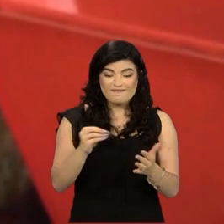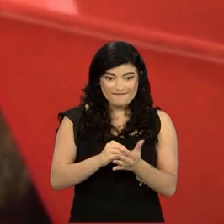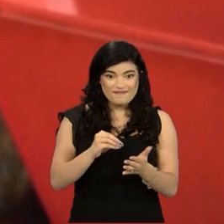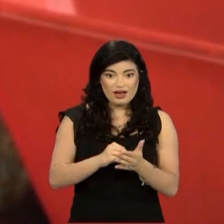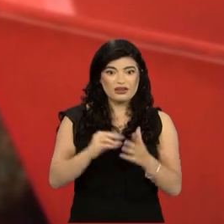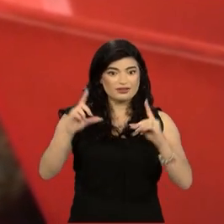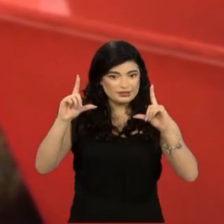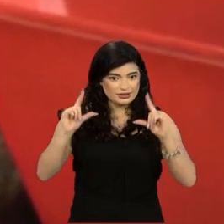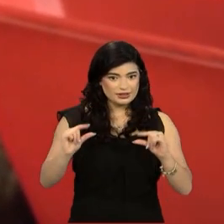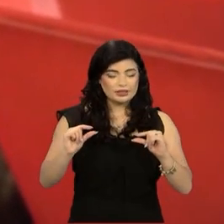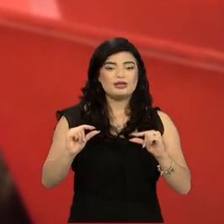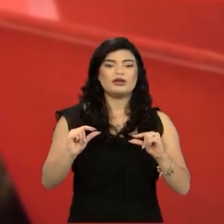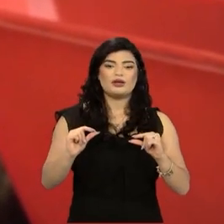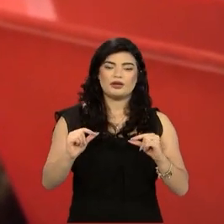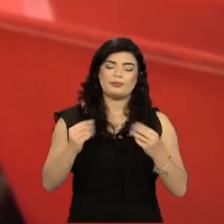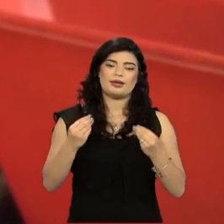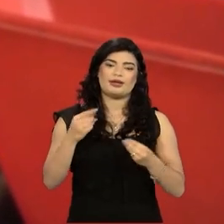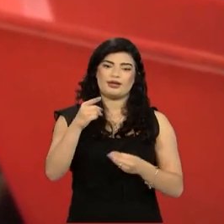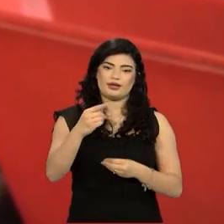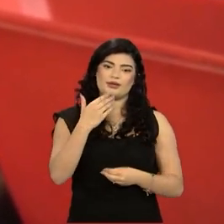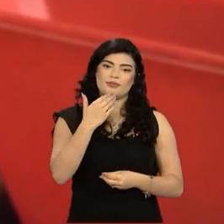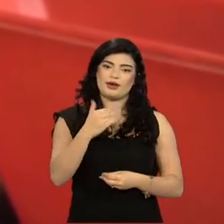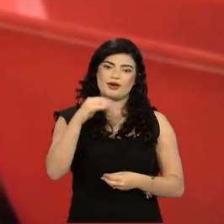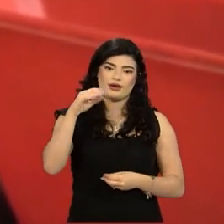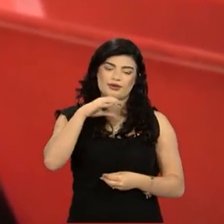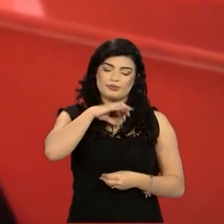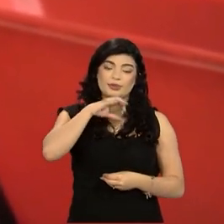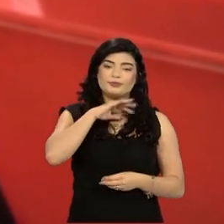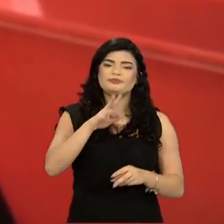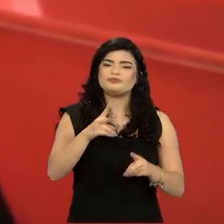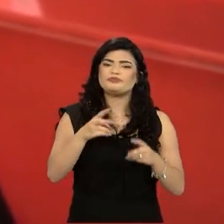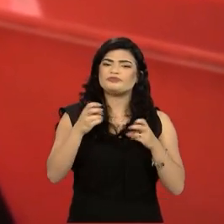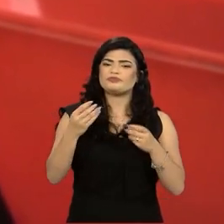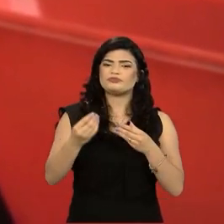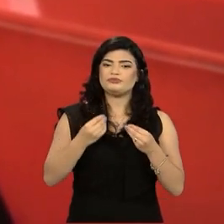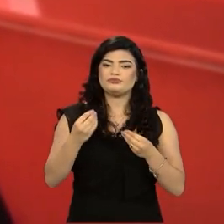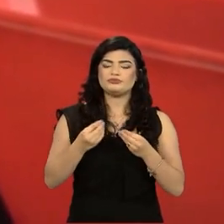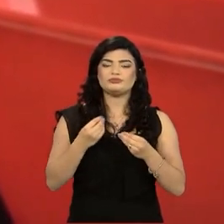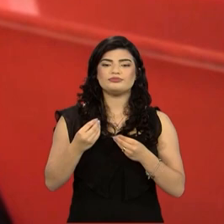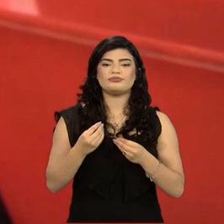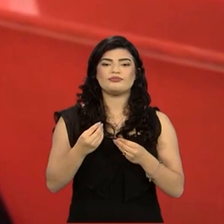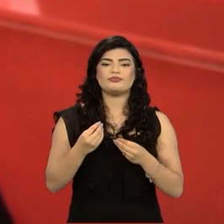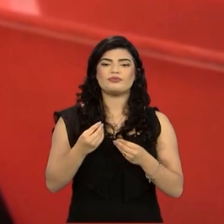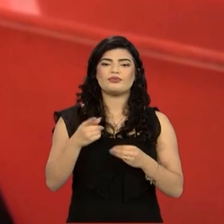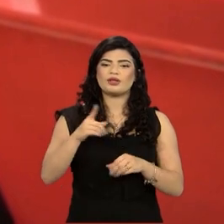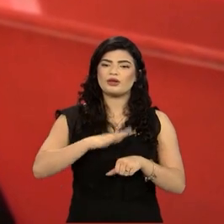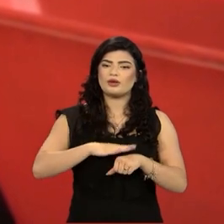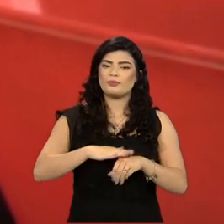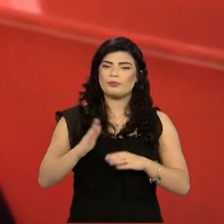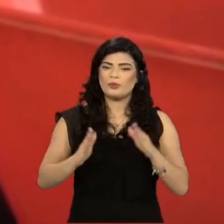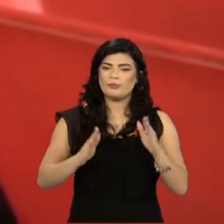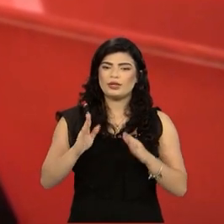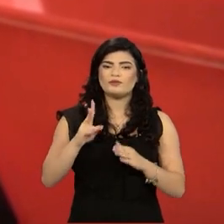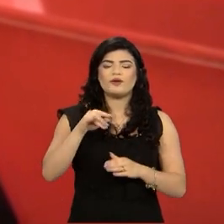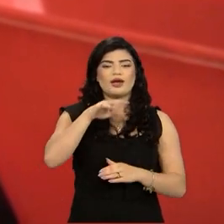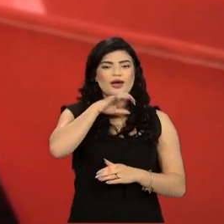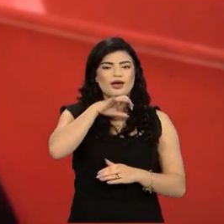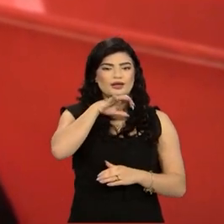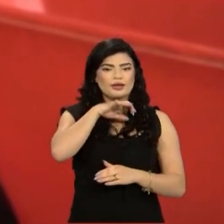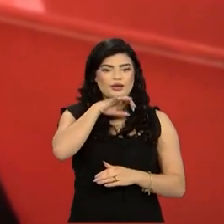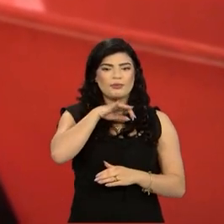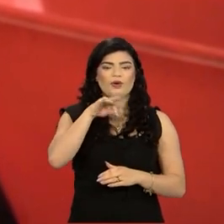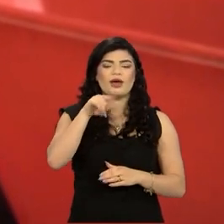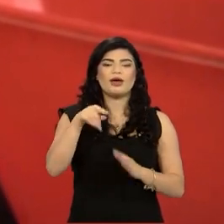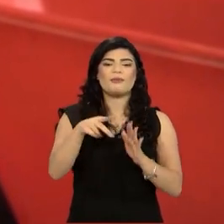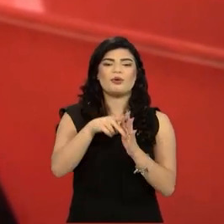para atender a demanda dos animais. Como é que a gente percebe isso, Marco? O momento de retirada dos animais é quando